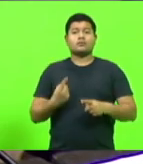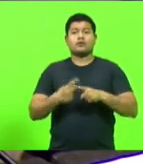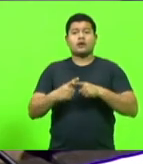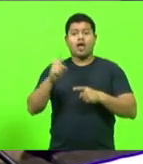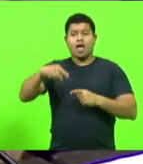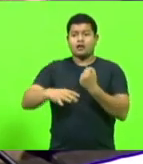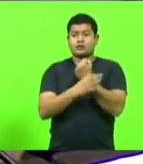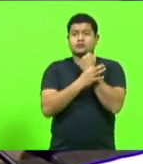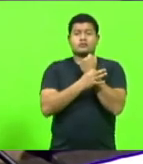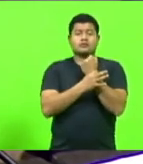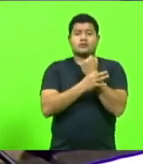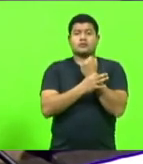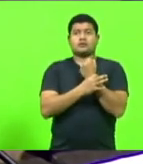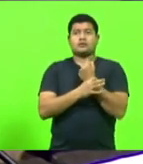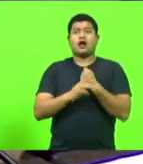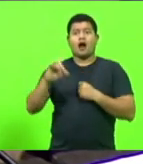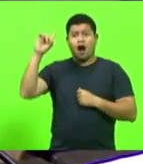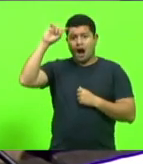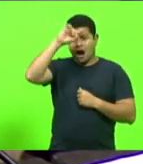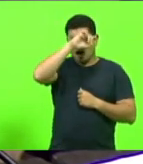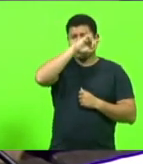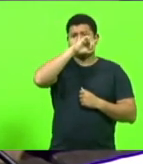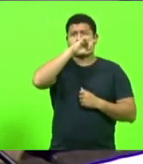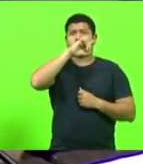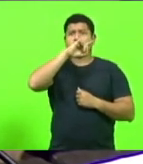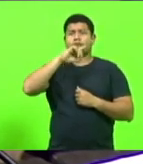é a função realmente mais difícil de ser